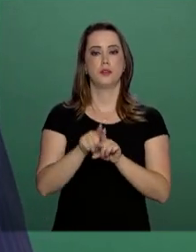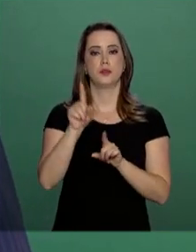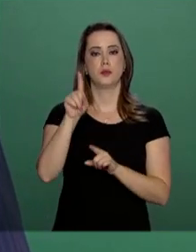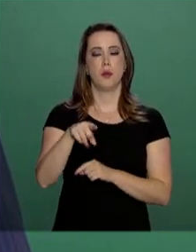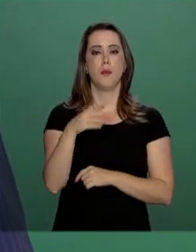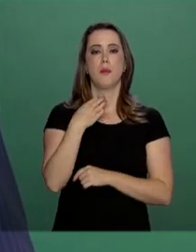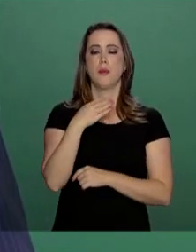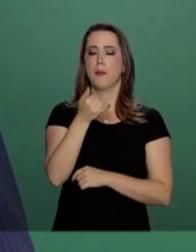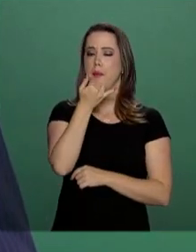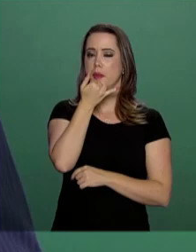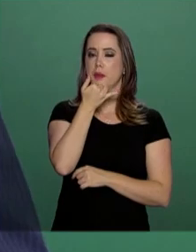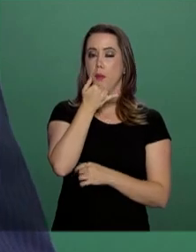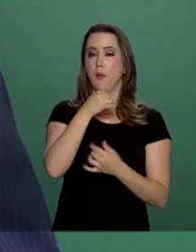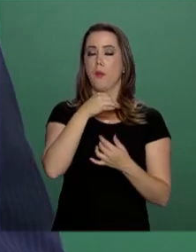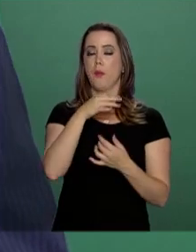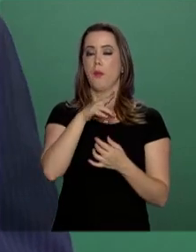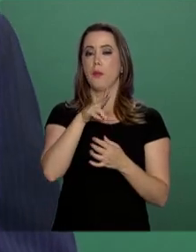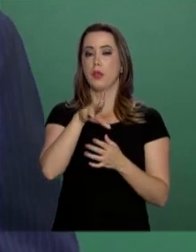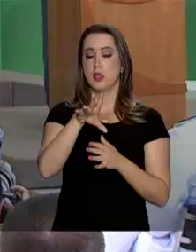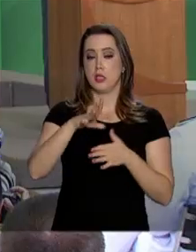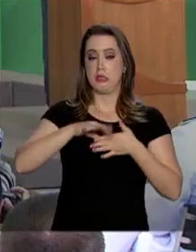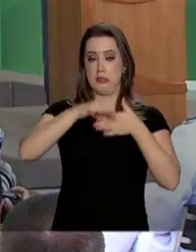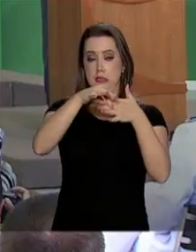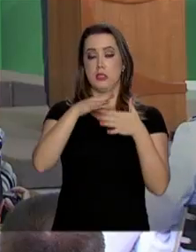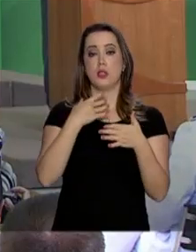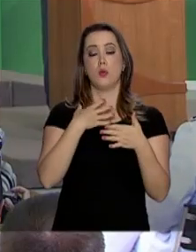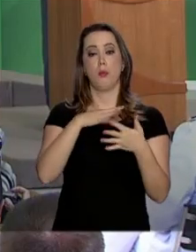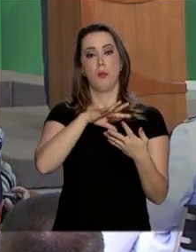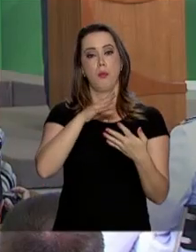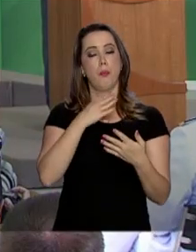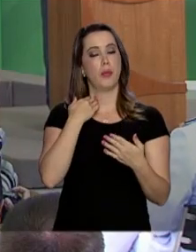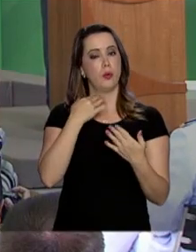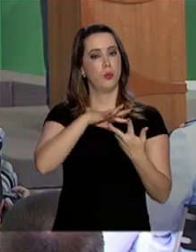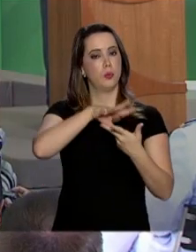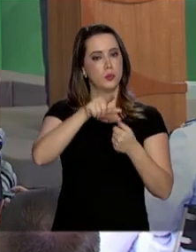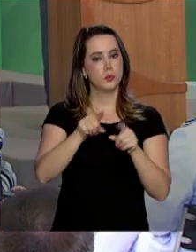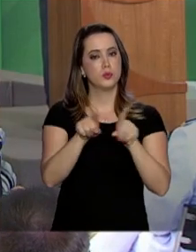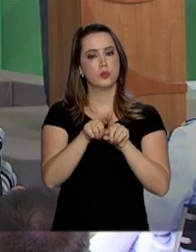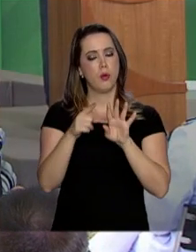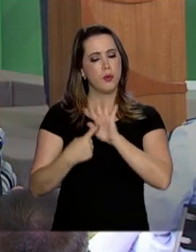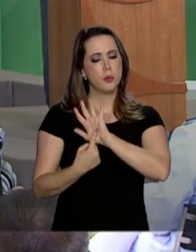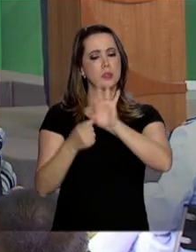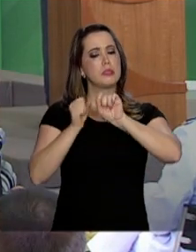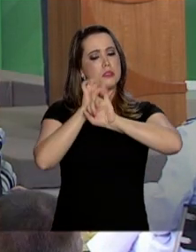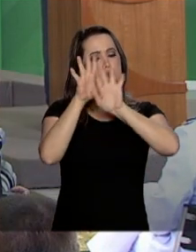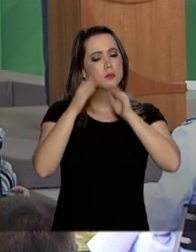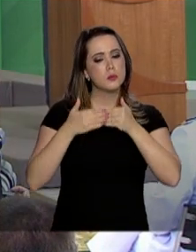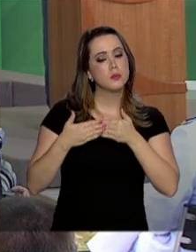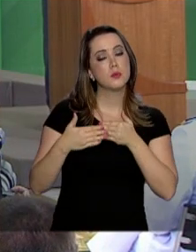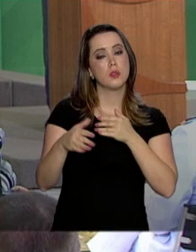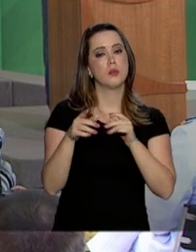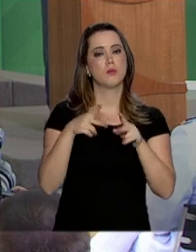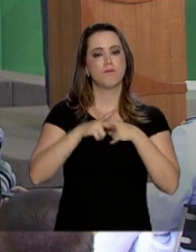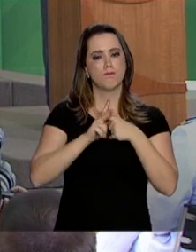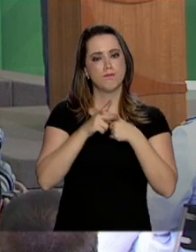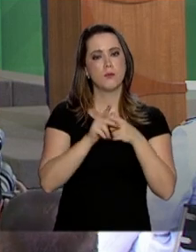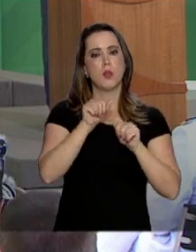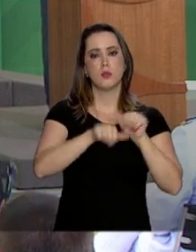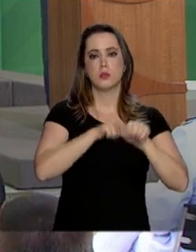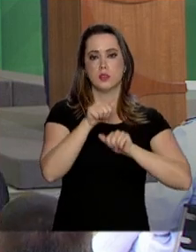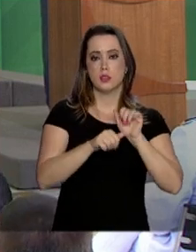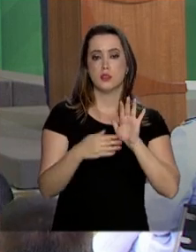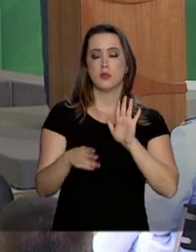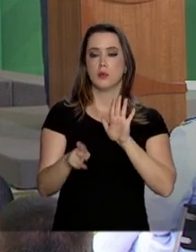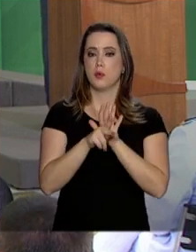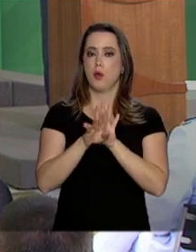diretor financeiro do Banco Mundial. Joaquim Levy afirmou que vai usar da transparência para continuar fazendo as reformas que o